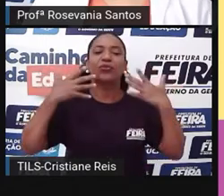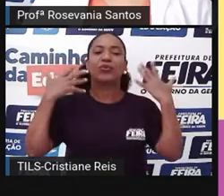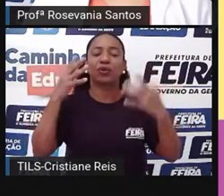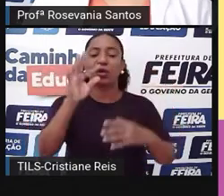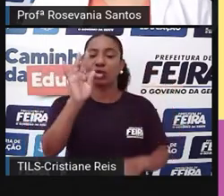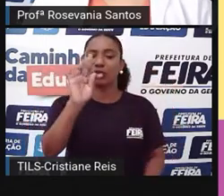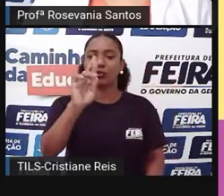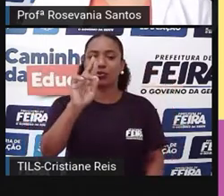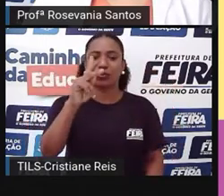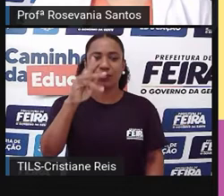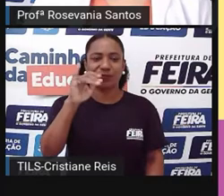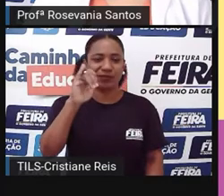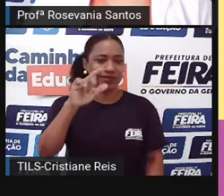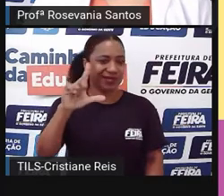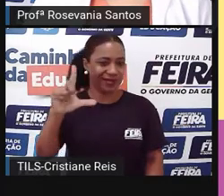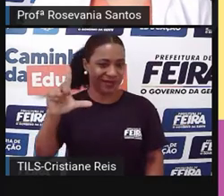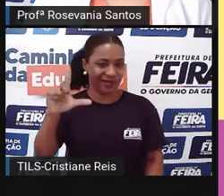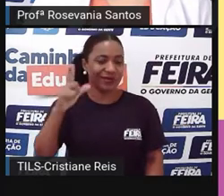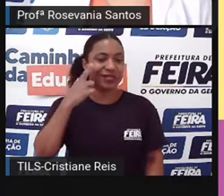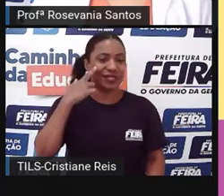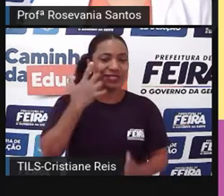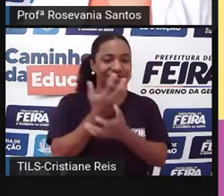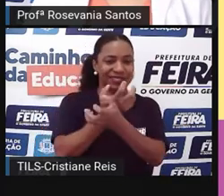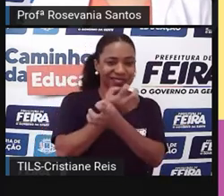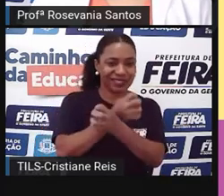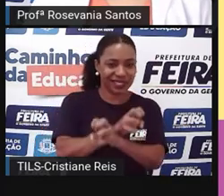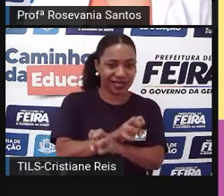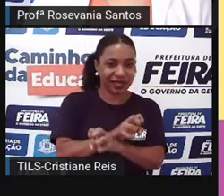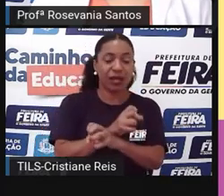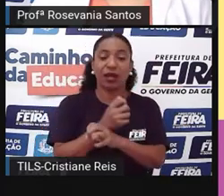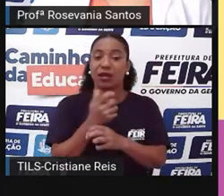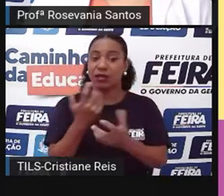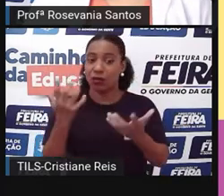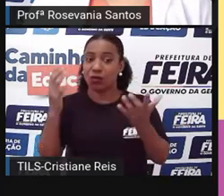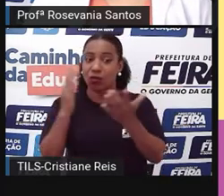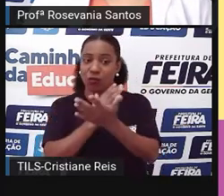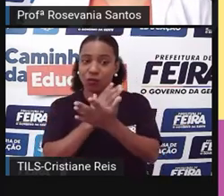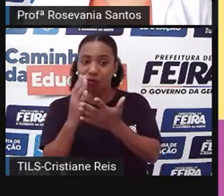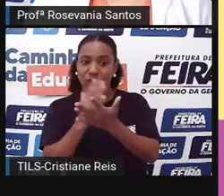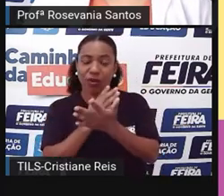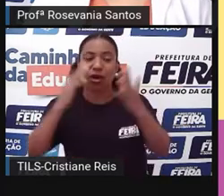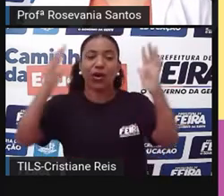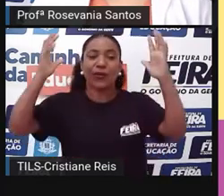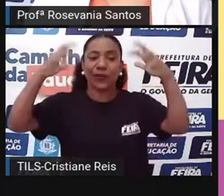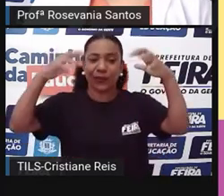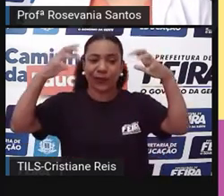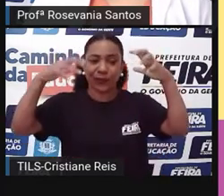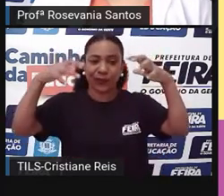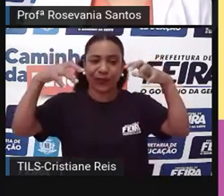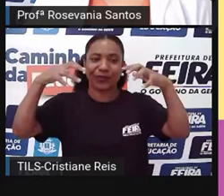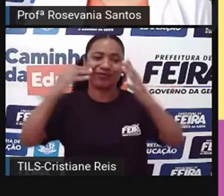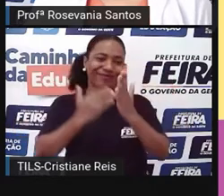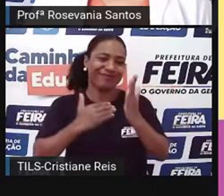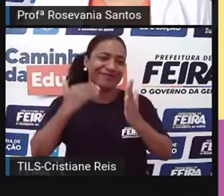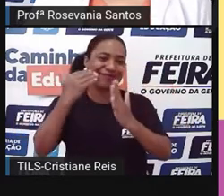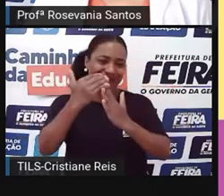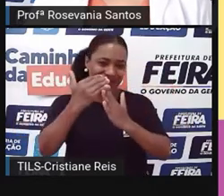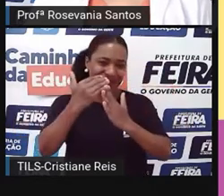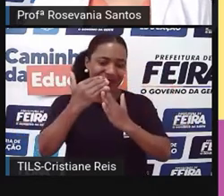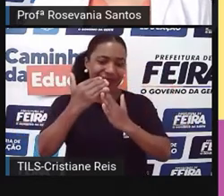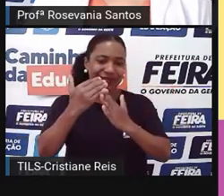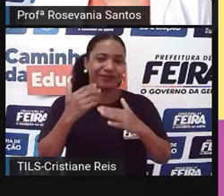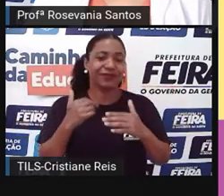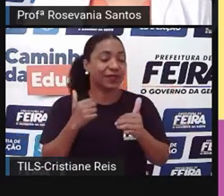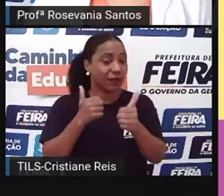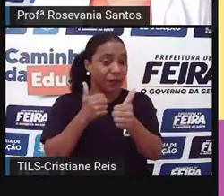estudamos antes, né, uma círgota chuvosa, mas com a característica maior de chuva pelo fato de estar próximo da região